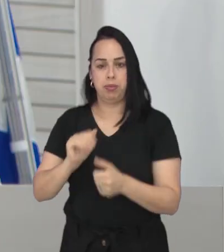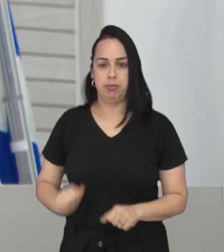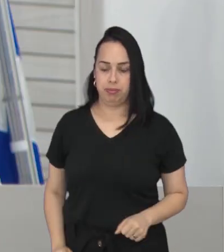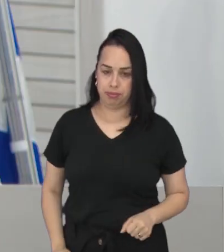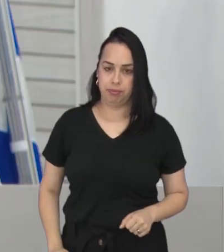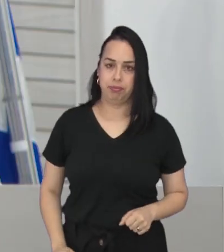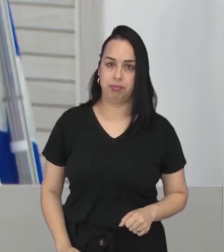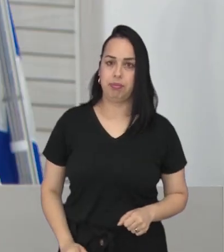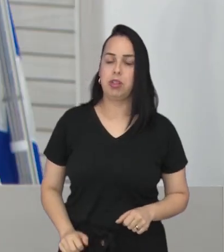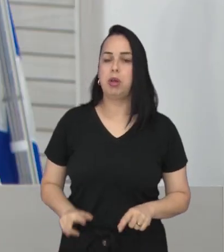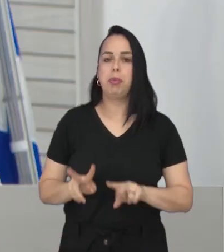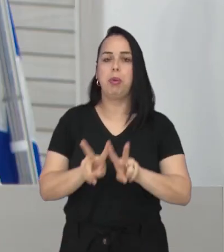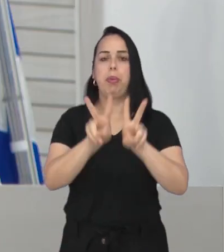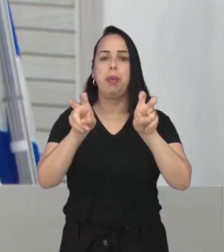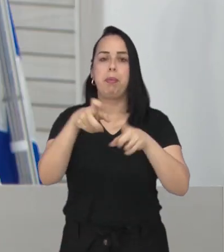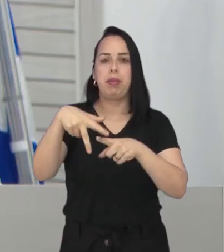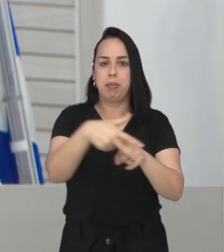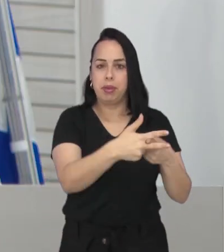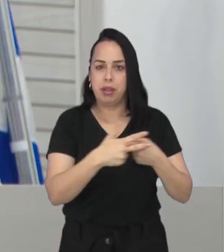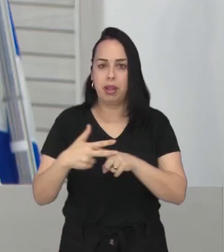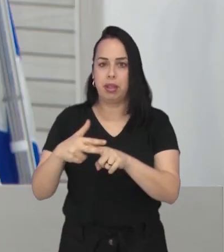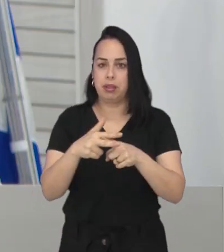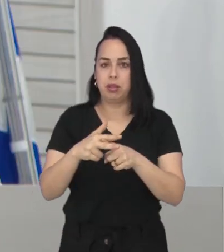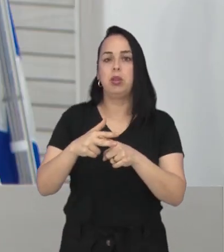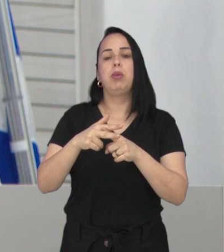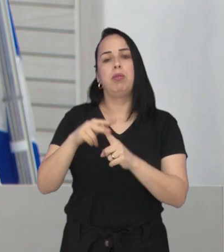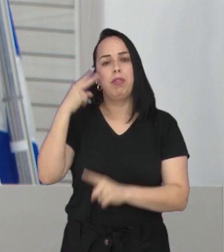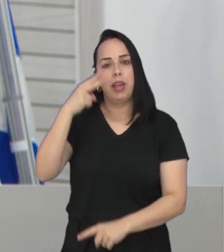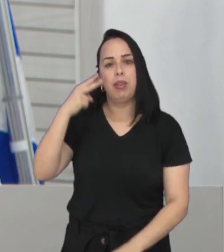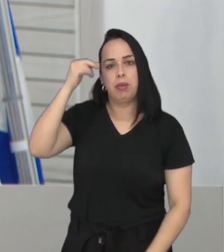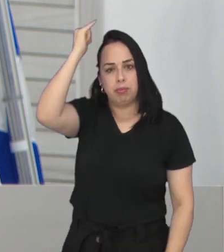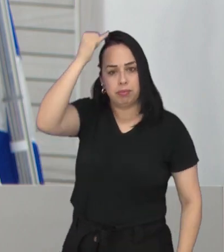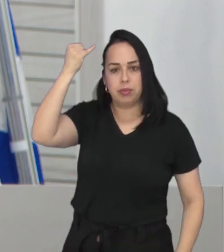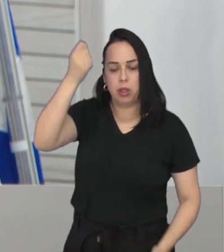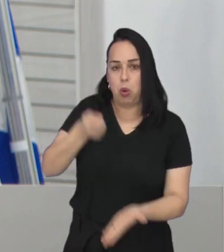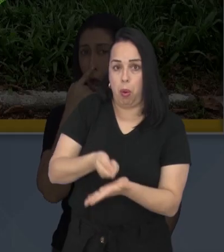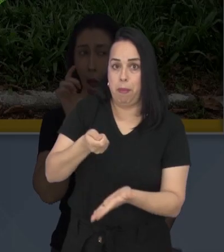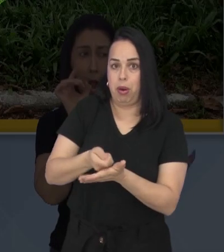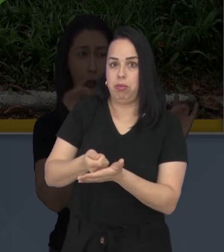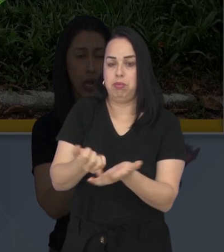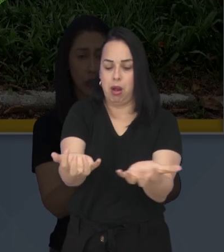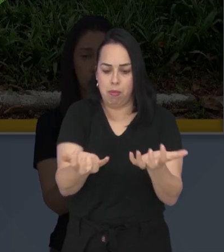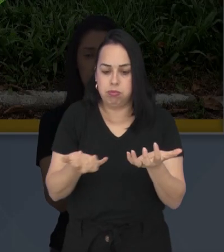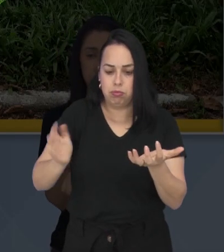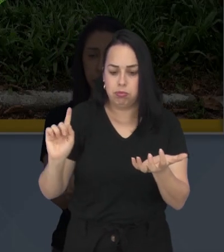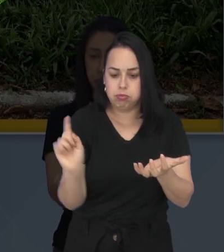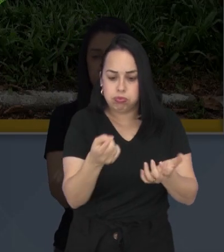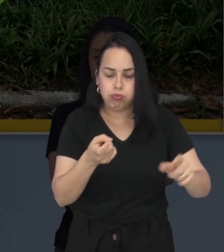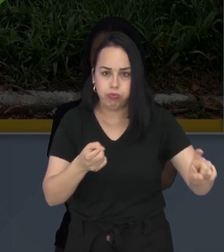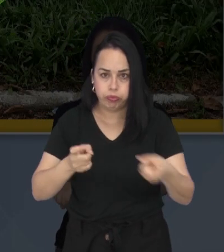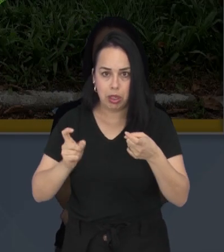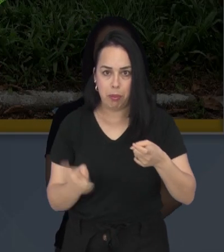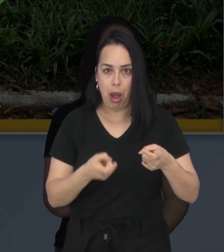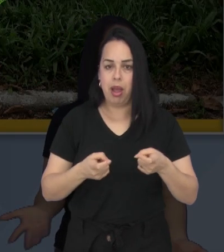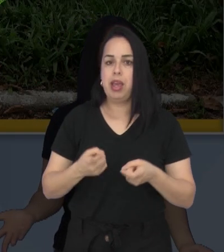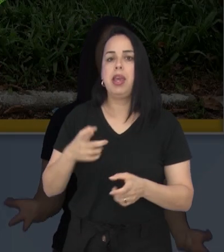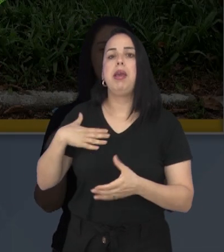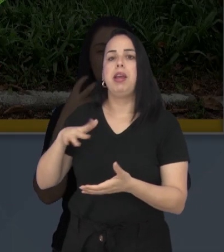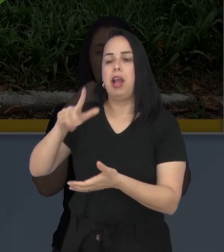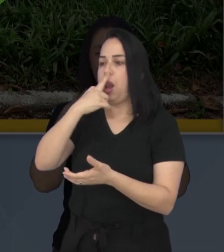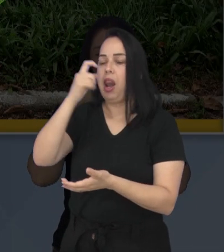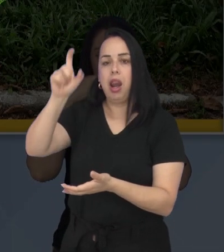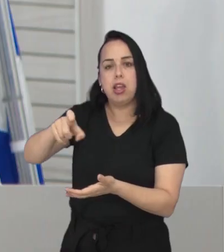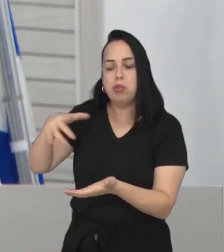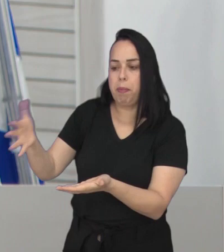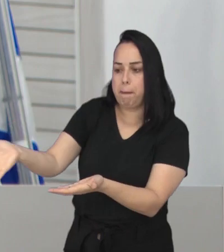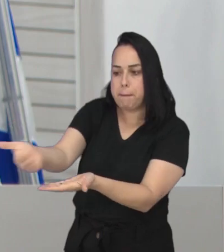Abordando o tema da manutenção da cidade, o vereador doutor José Cláudio cobrou ações como poda, capina e coleta de lixo em alguns